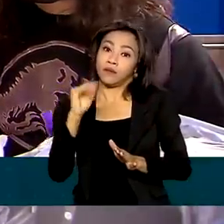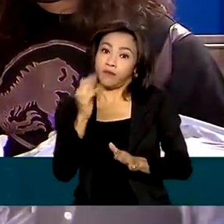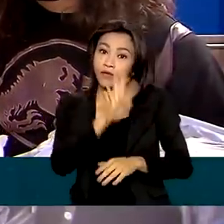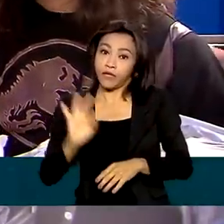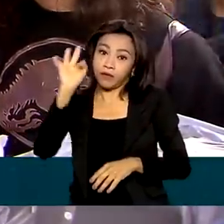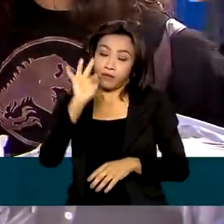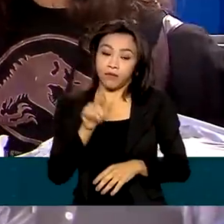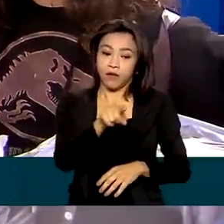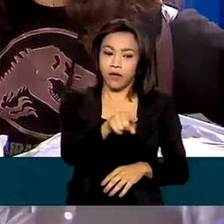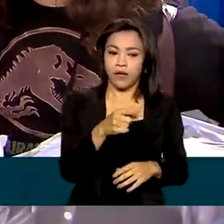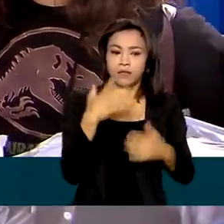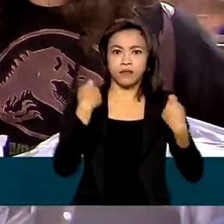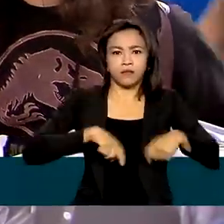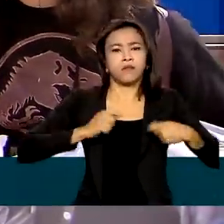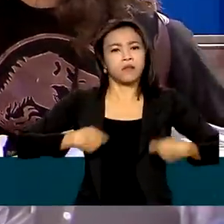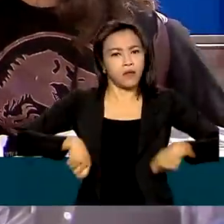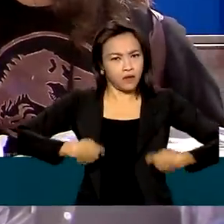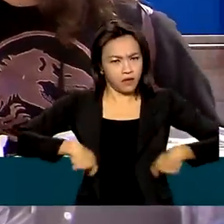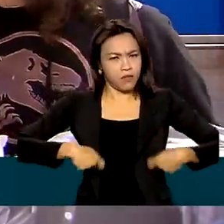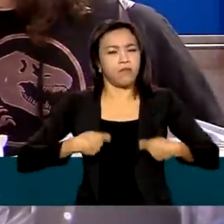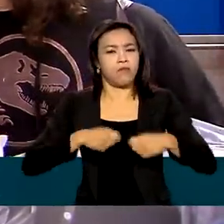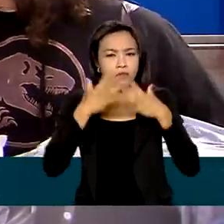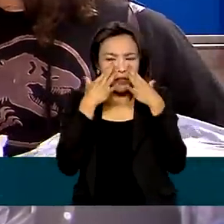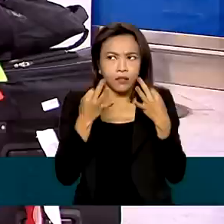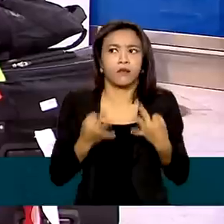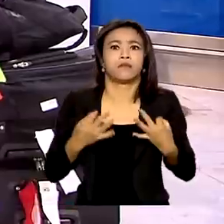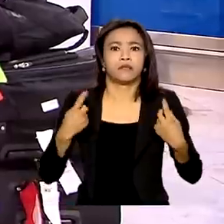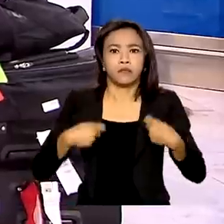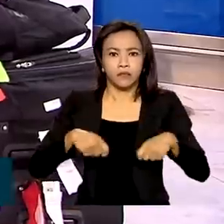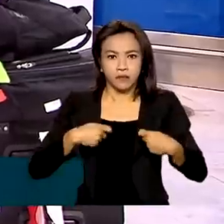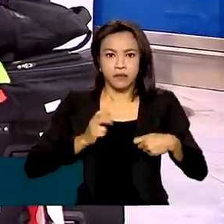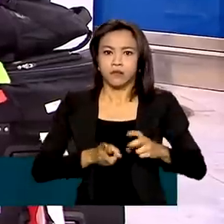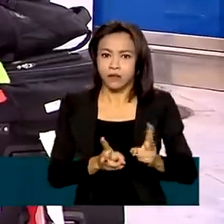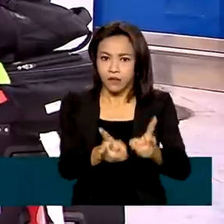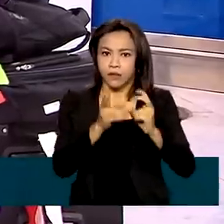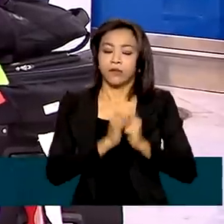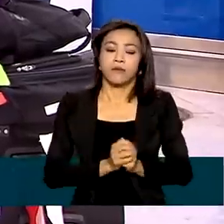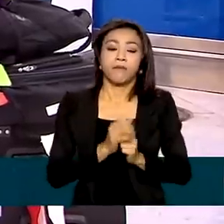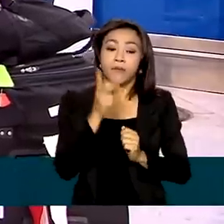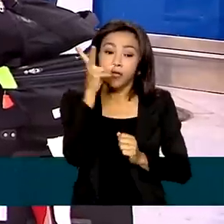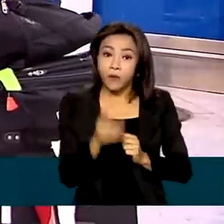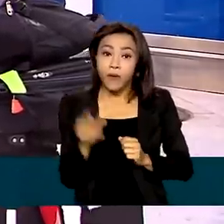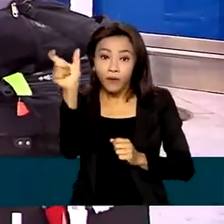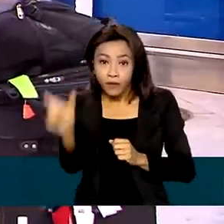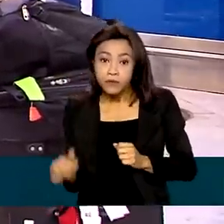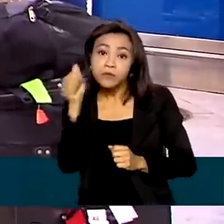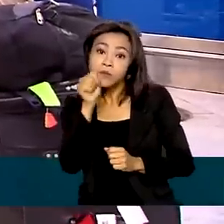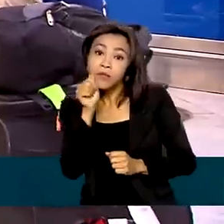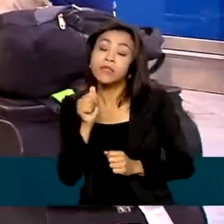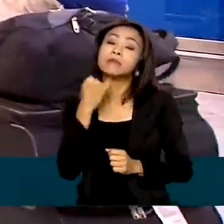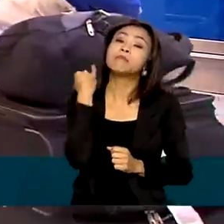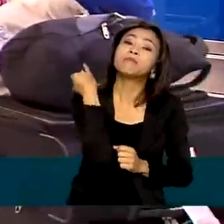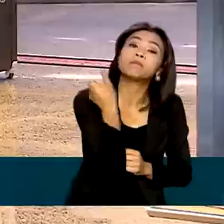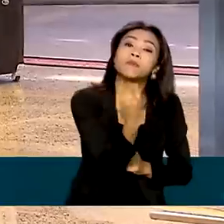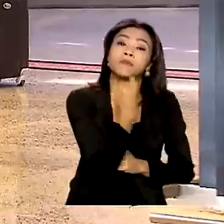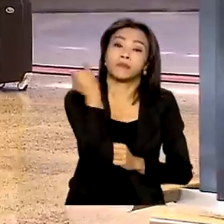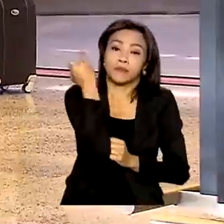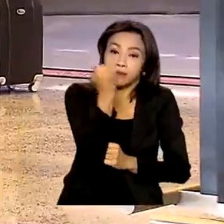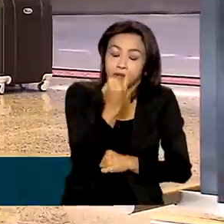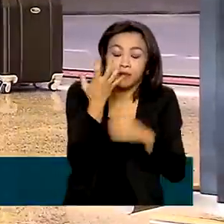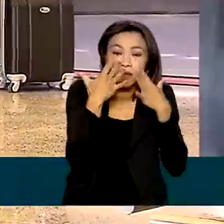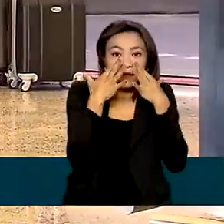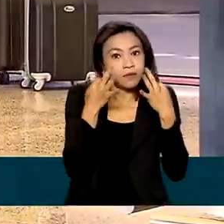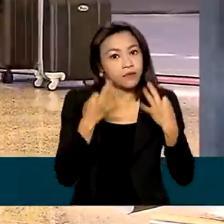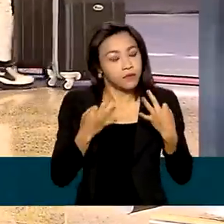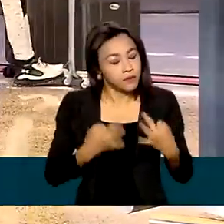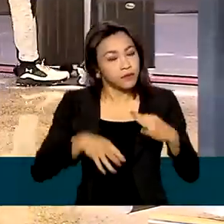isso, eu sempre fico dentro do limite. Assim como Virginia, é importante prestar atenção às